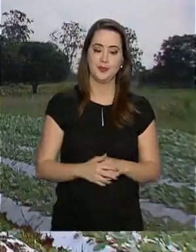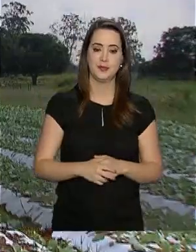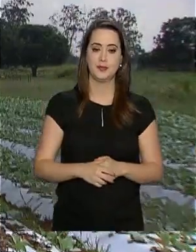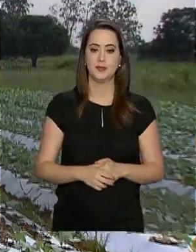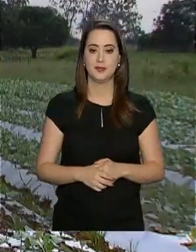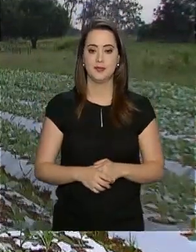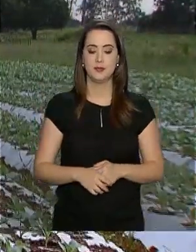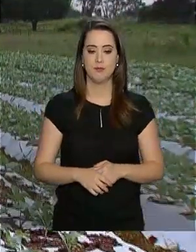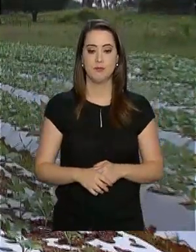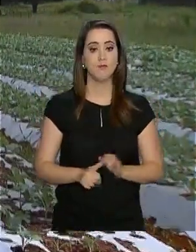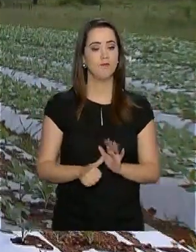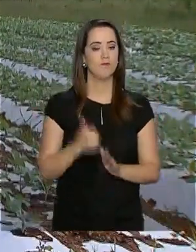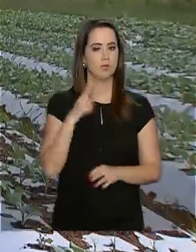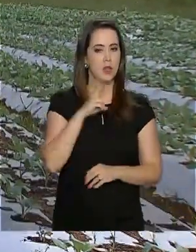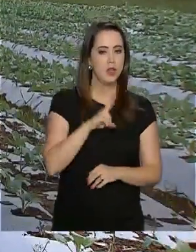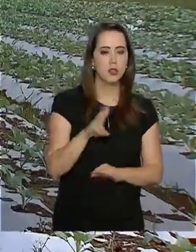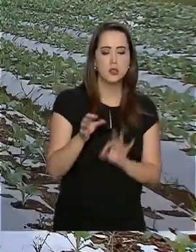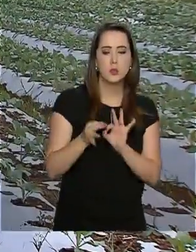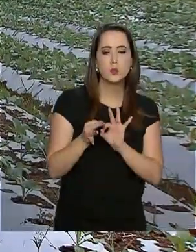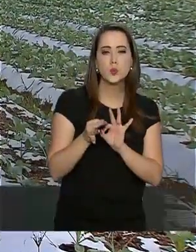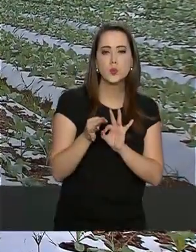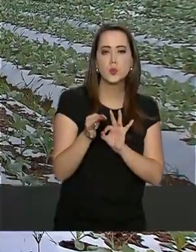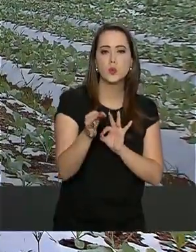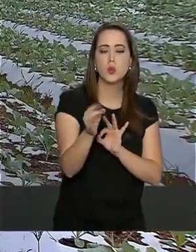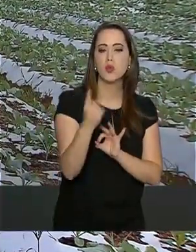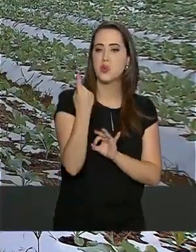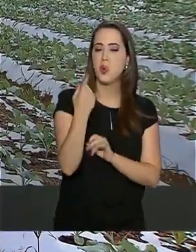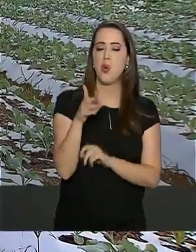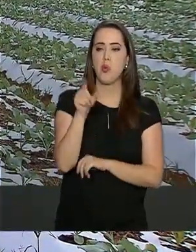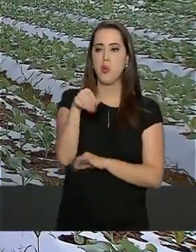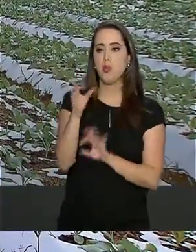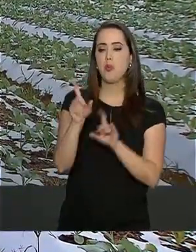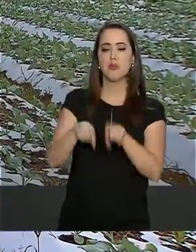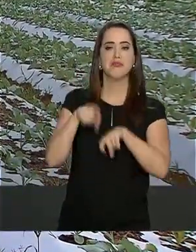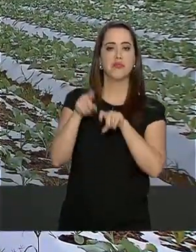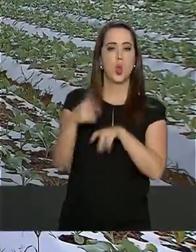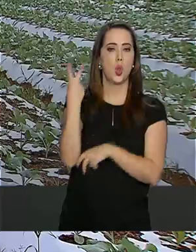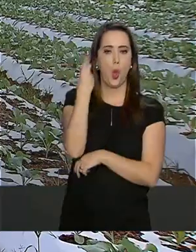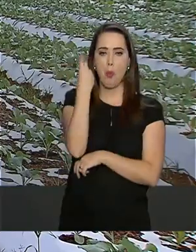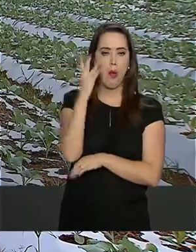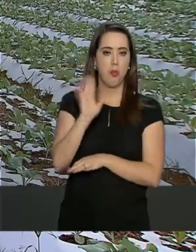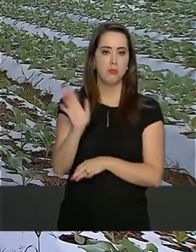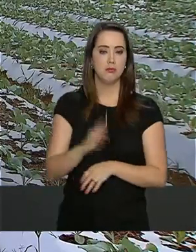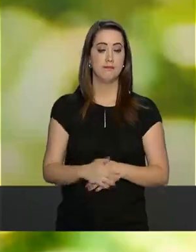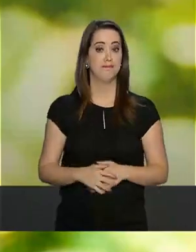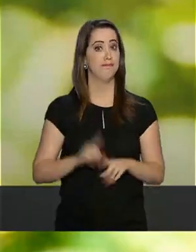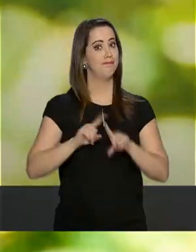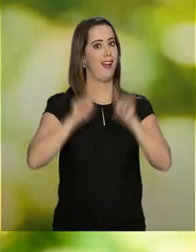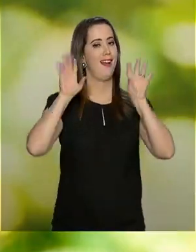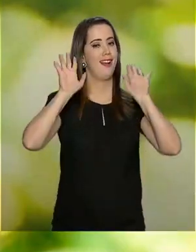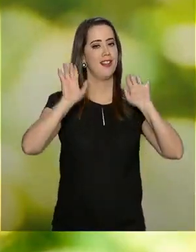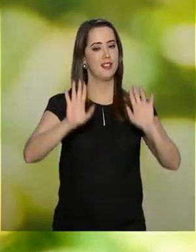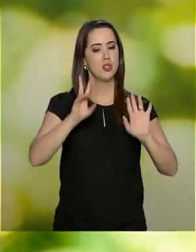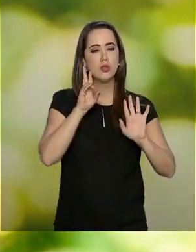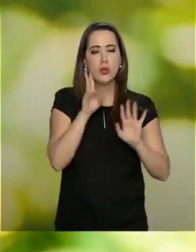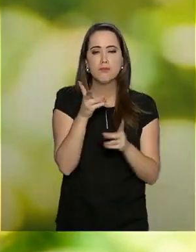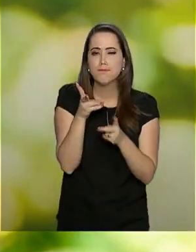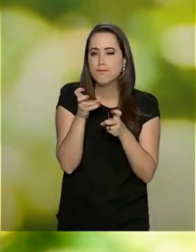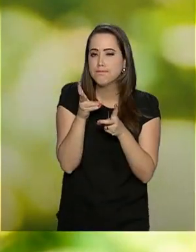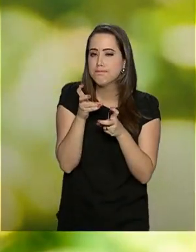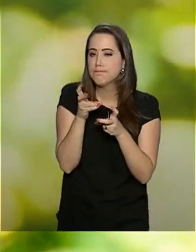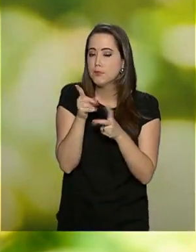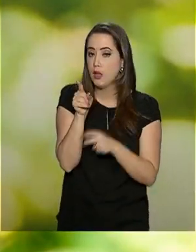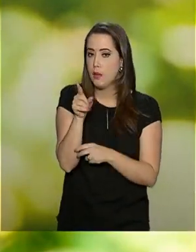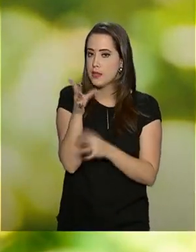A primeira vista, esta fazenda é apenas uma propriedade comum de produção agrícola. Mas basta prestar